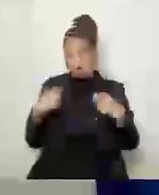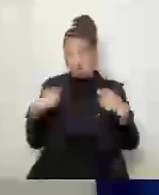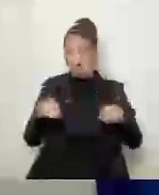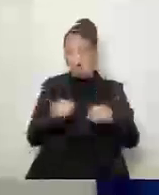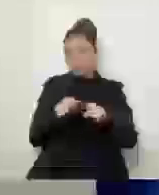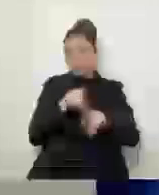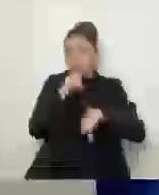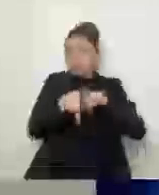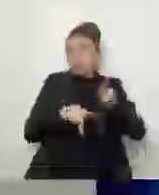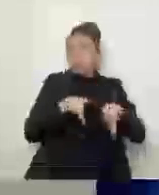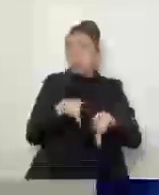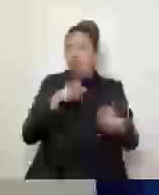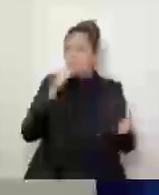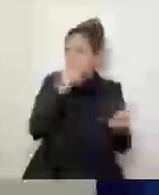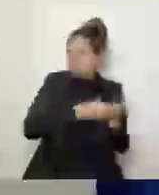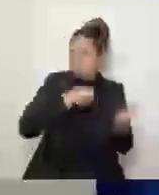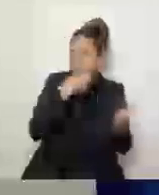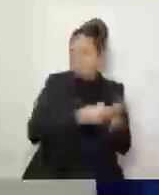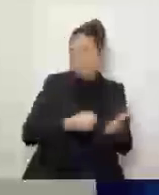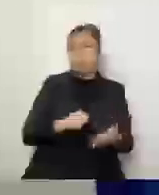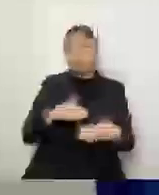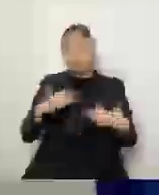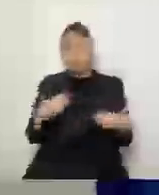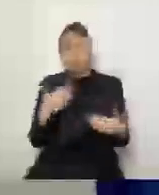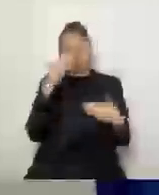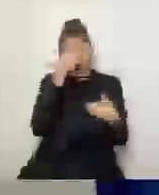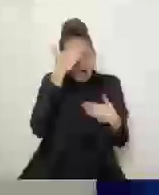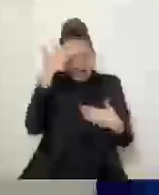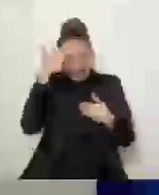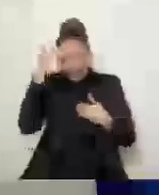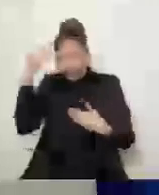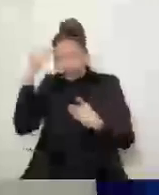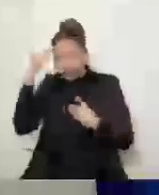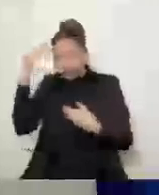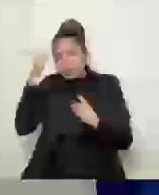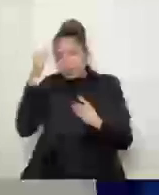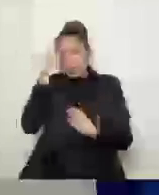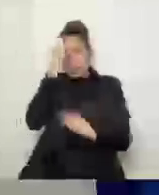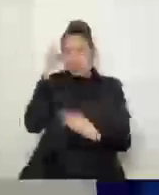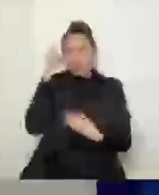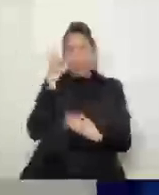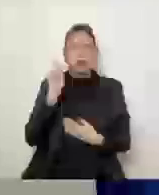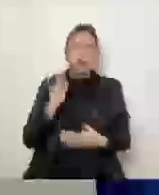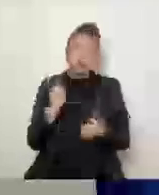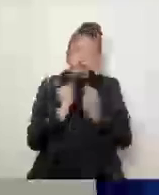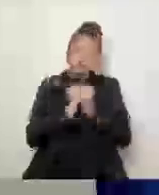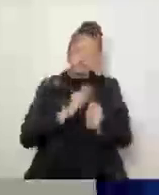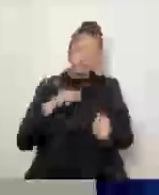tiveram nessa caminhada para conseguir essa emenda e vamos em frente. Gratidão a todos e uma excelente noite.